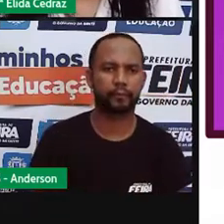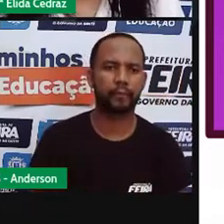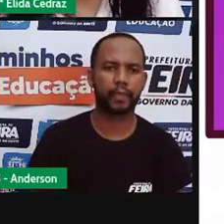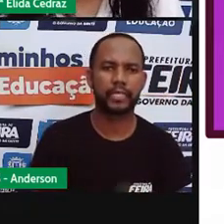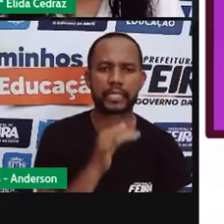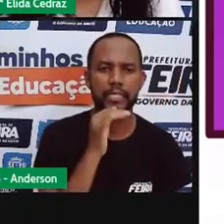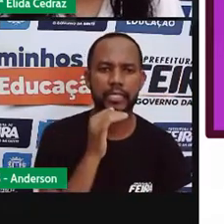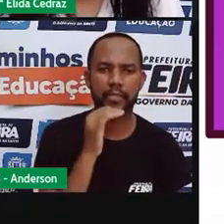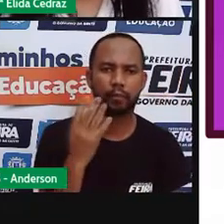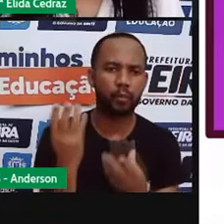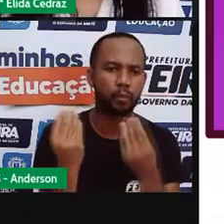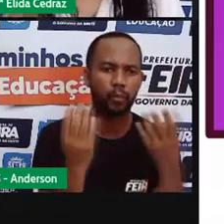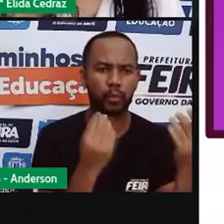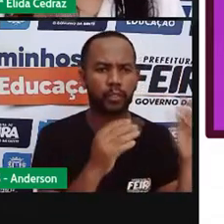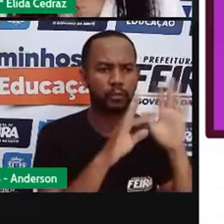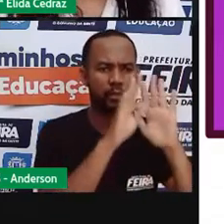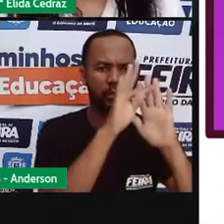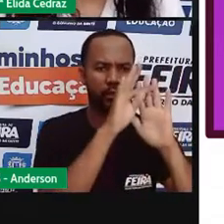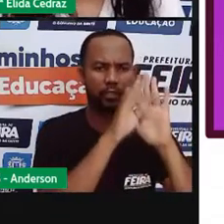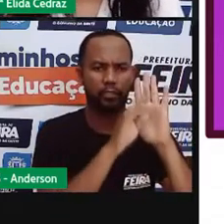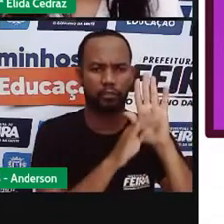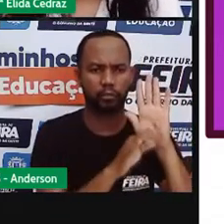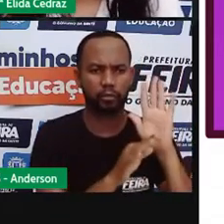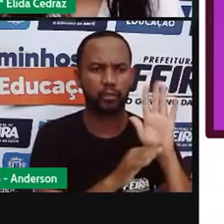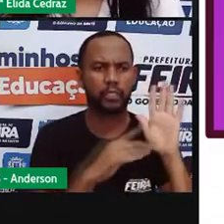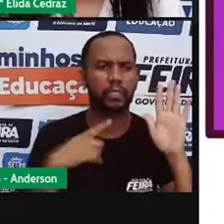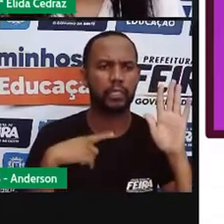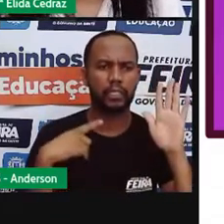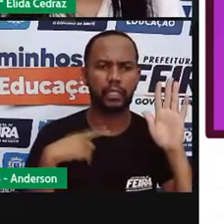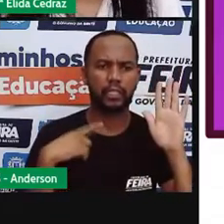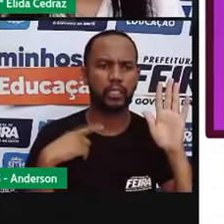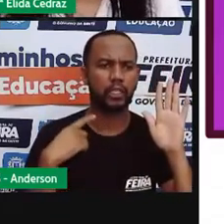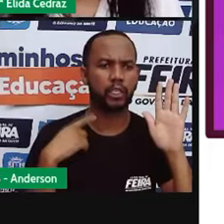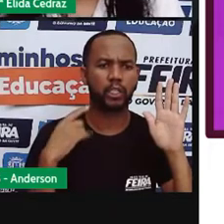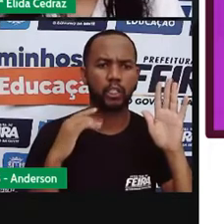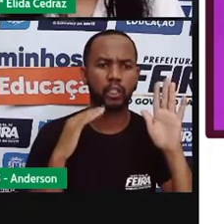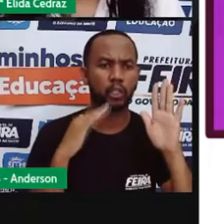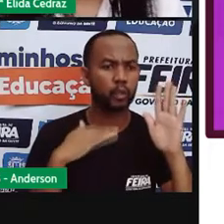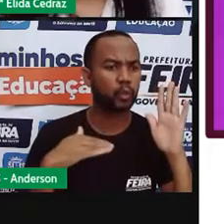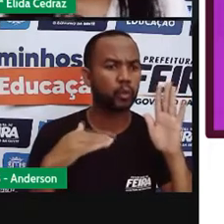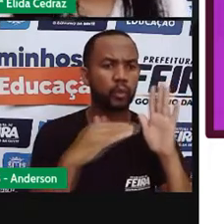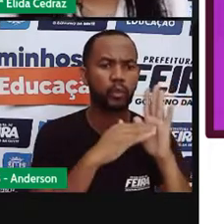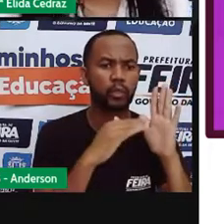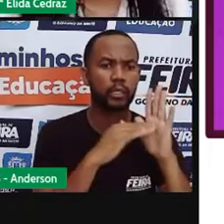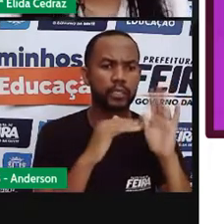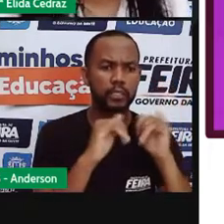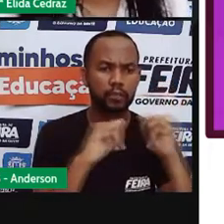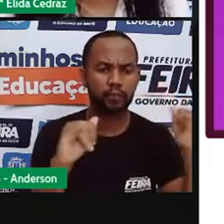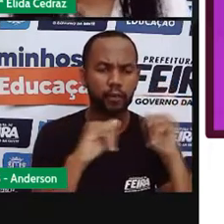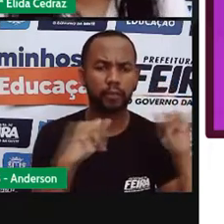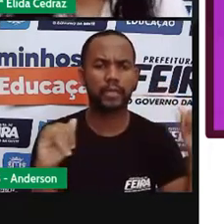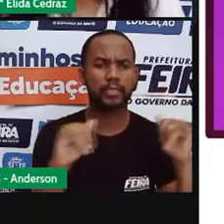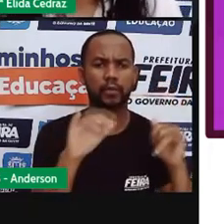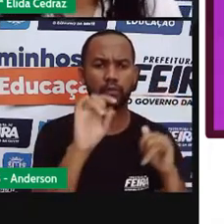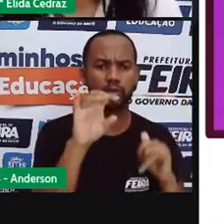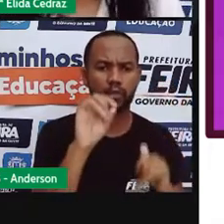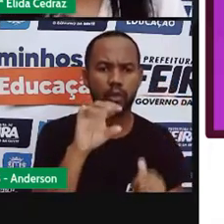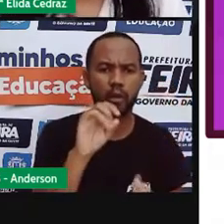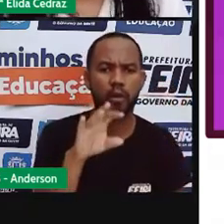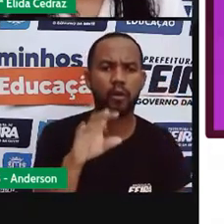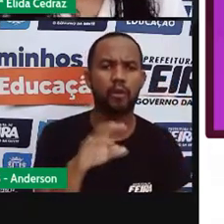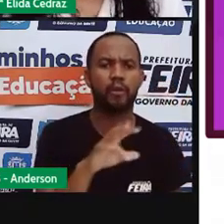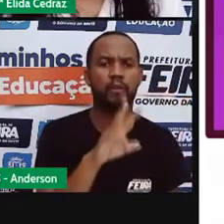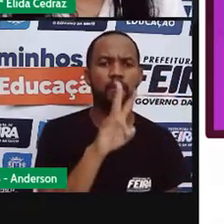muitos textos que abordavam todas essas linguagens. Apenas verbais, outros